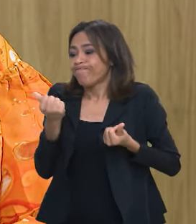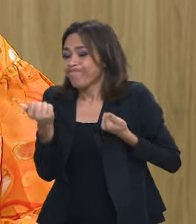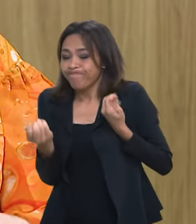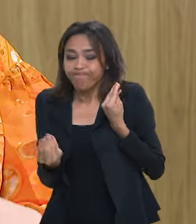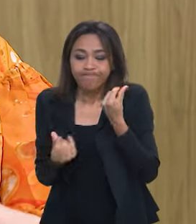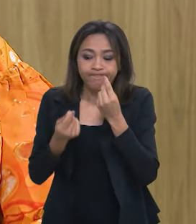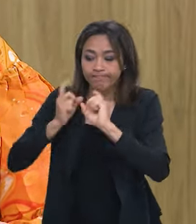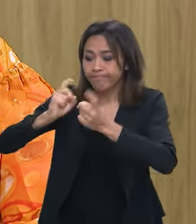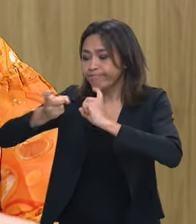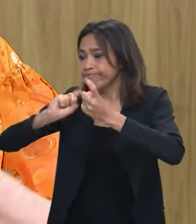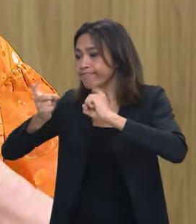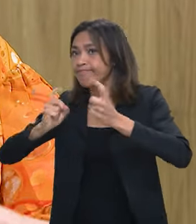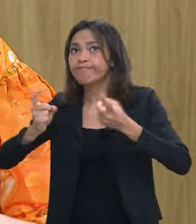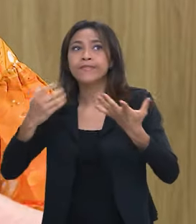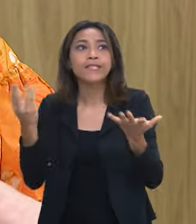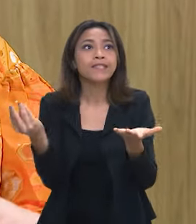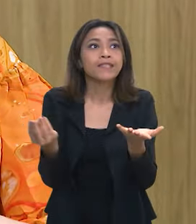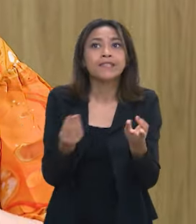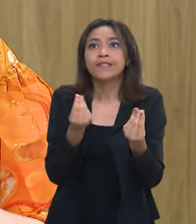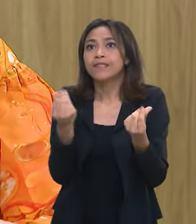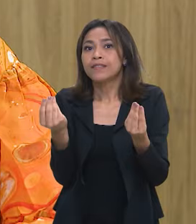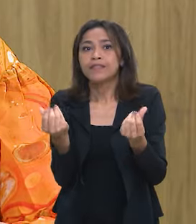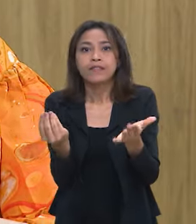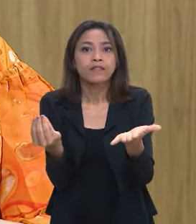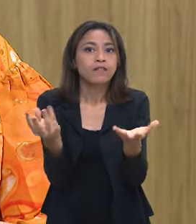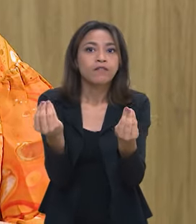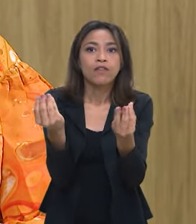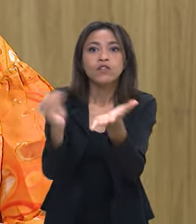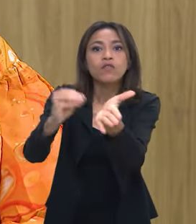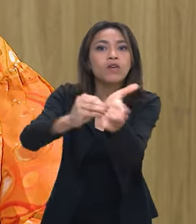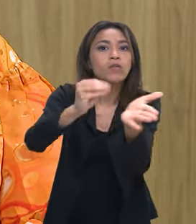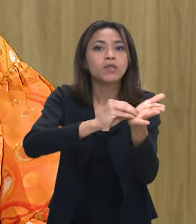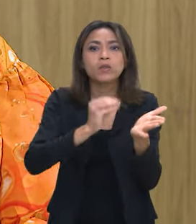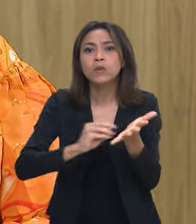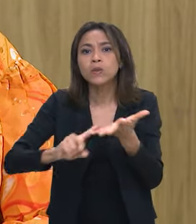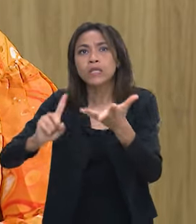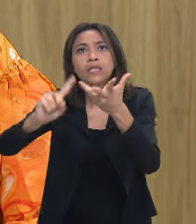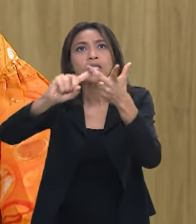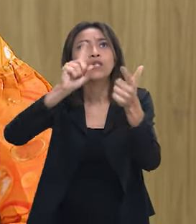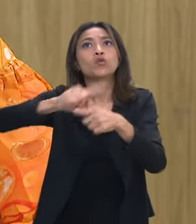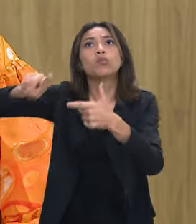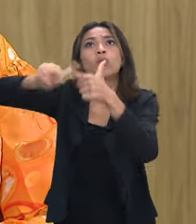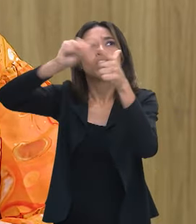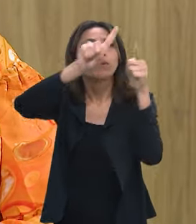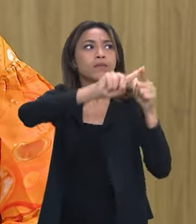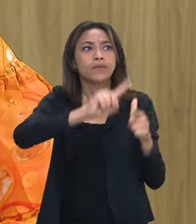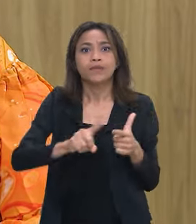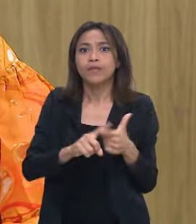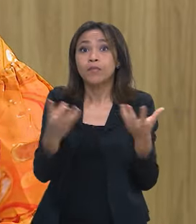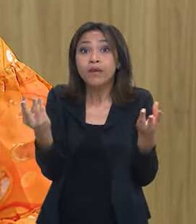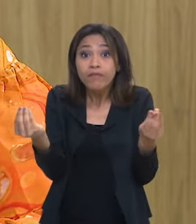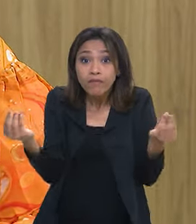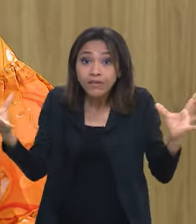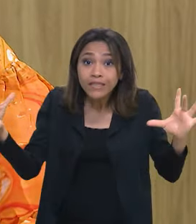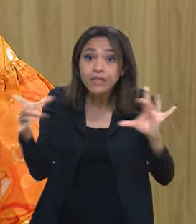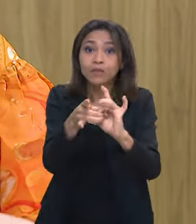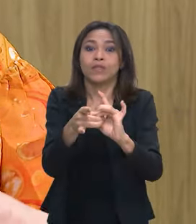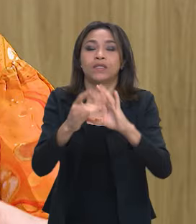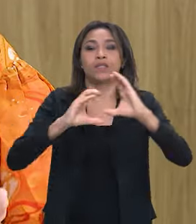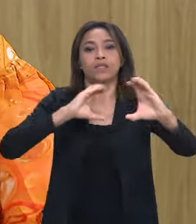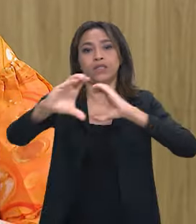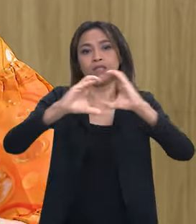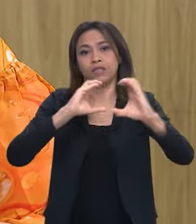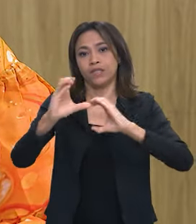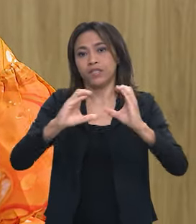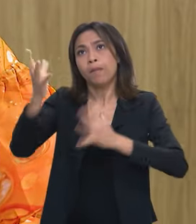faz com que a gente não ande com firmeza, com convicção dos êxitos e dos problemas também, daquilo que